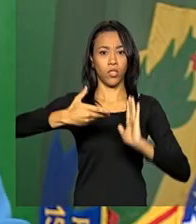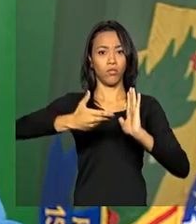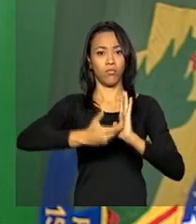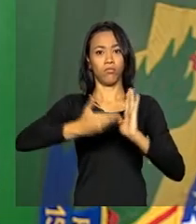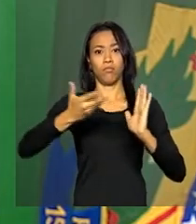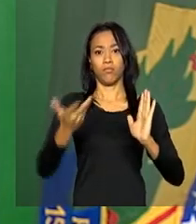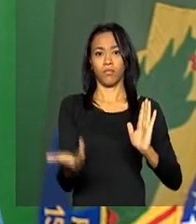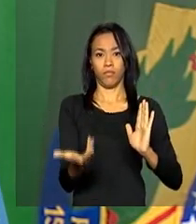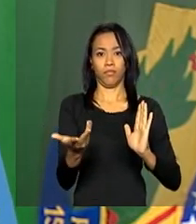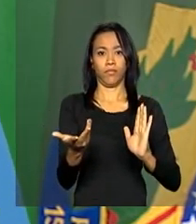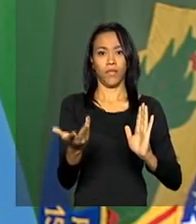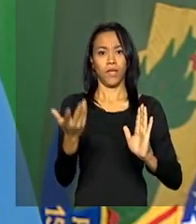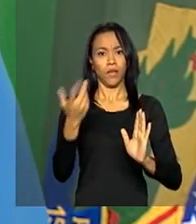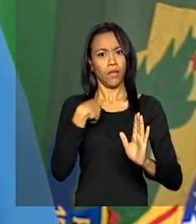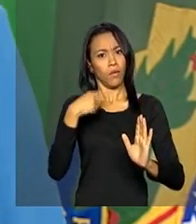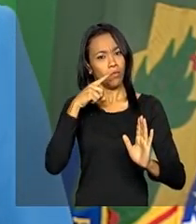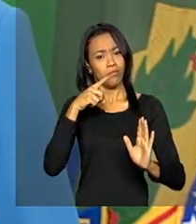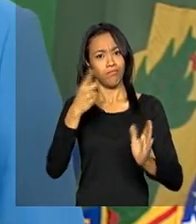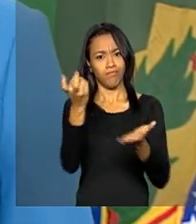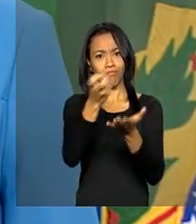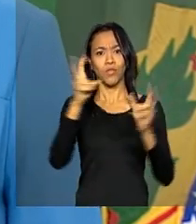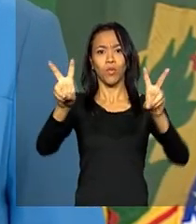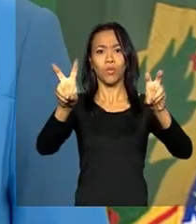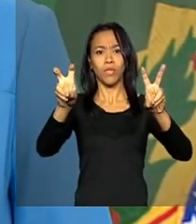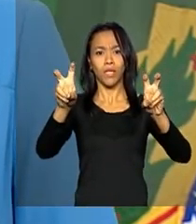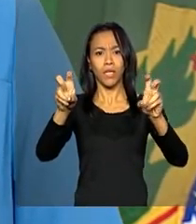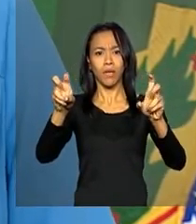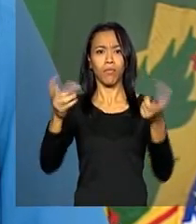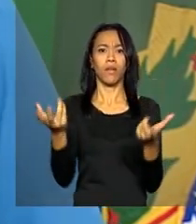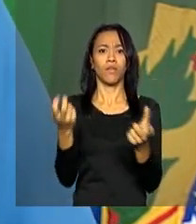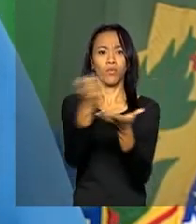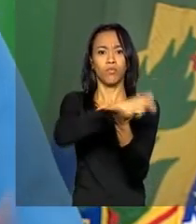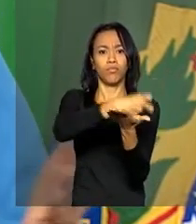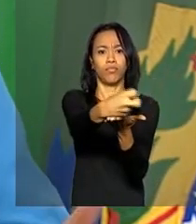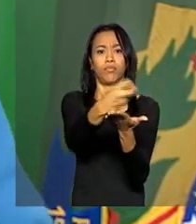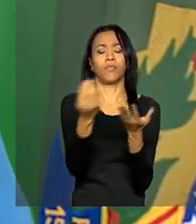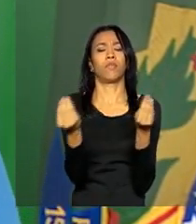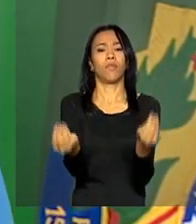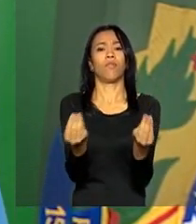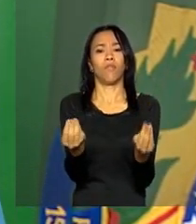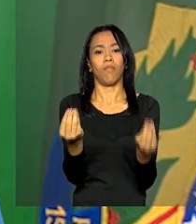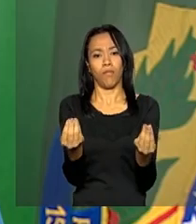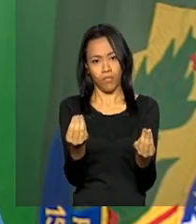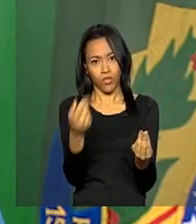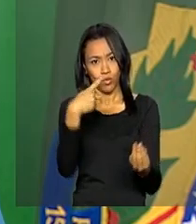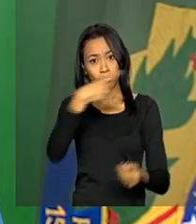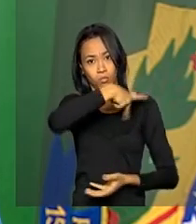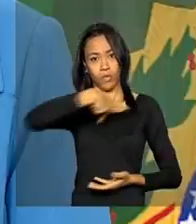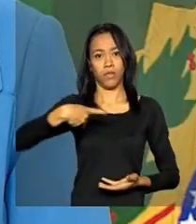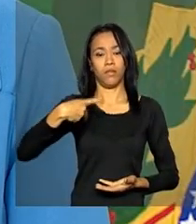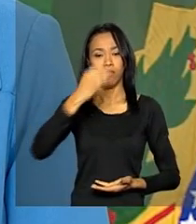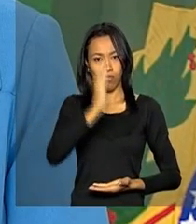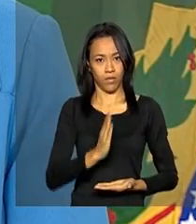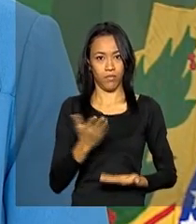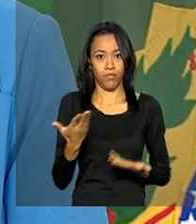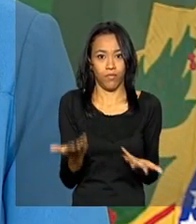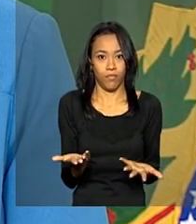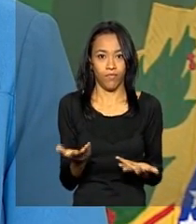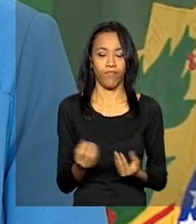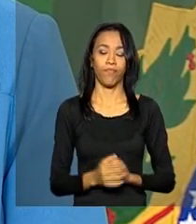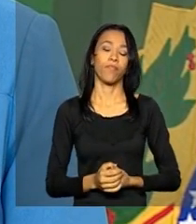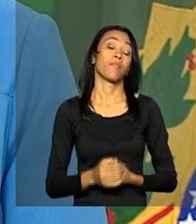de uma questão tão grave como é a questão do impedimento de um presidente da república. Eu